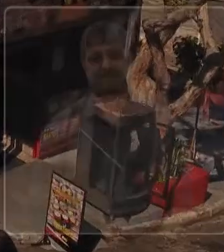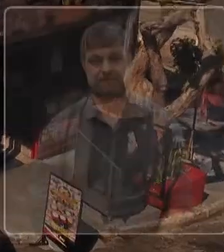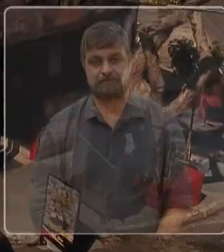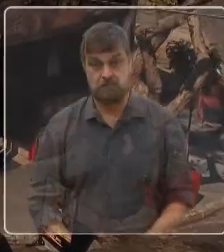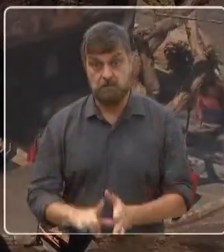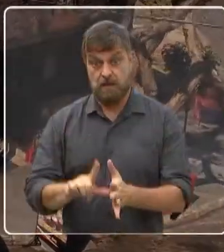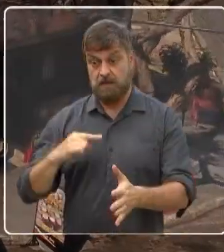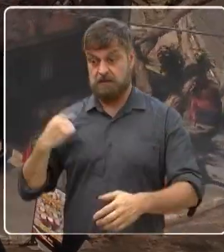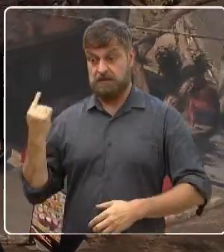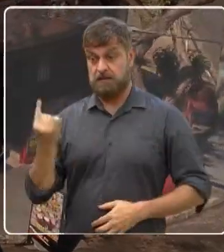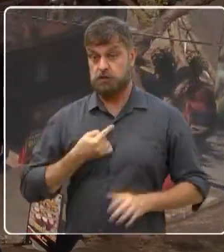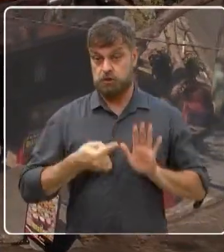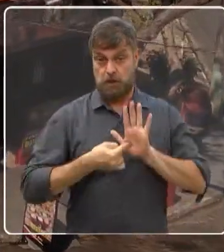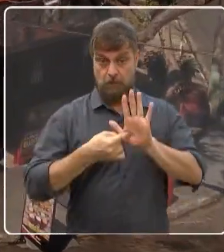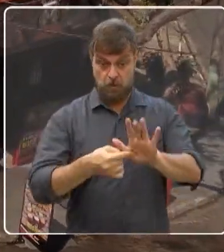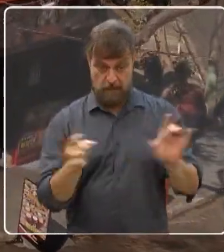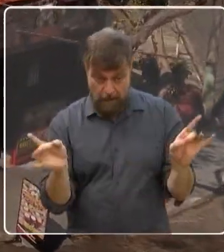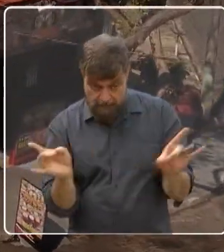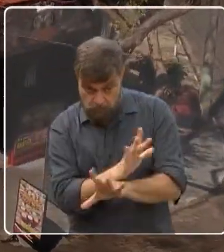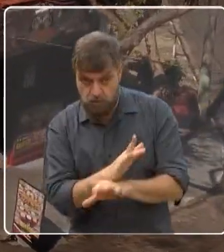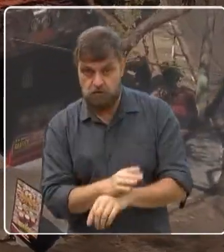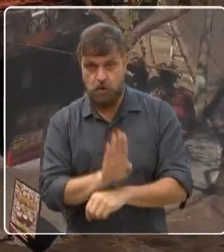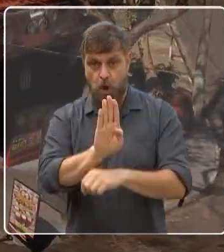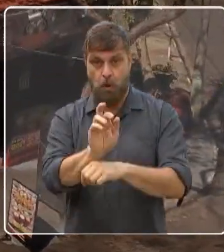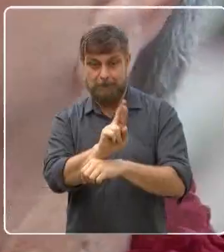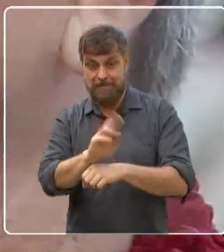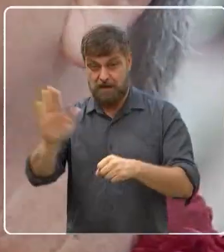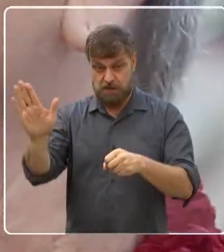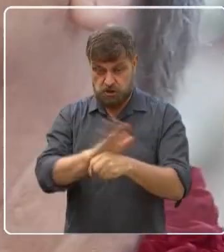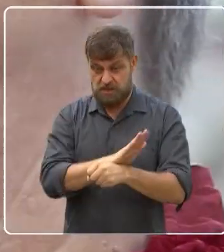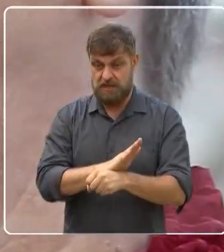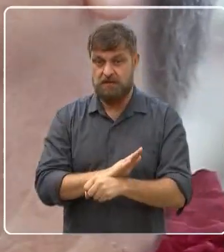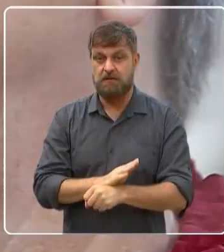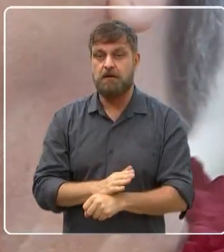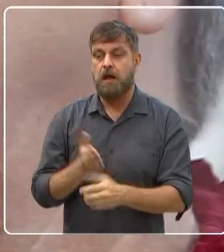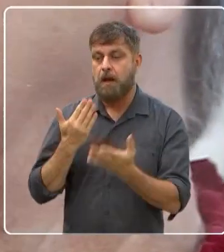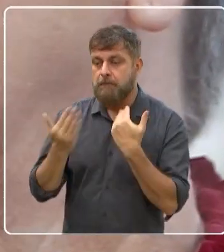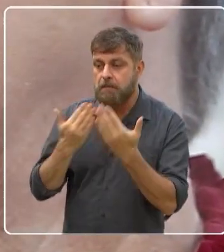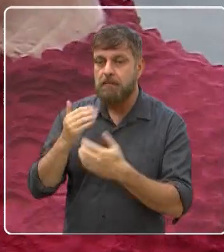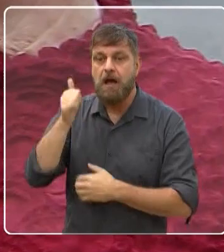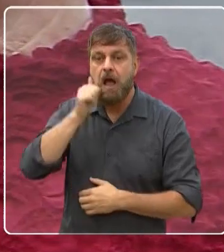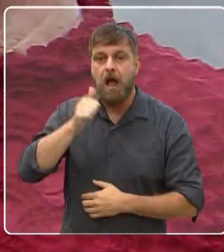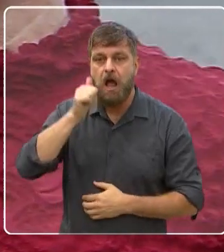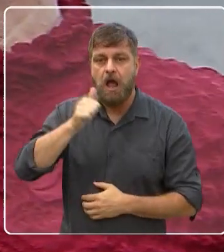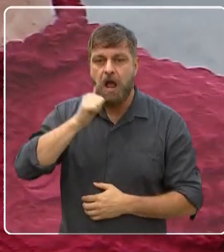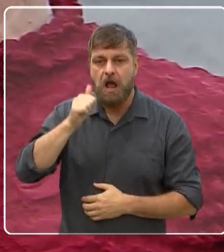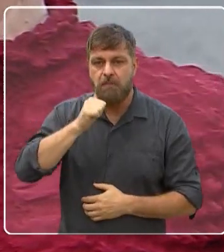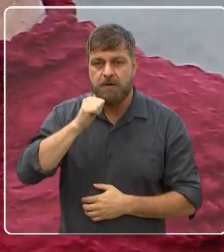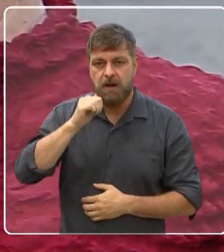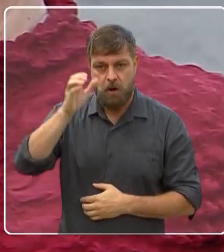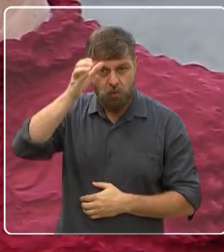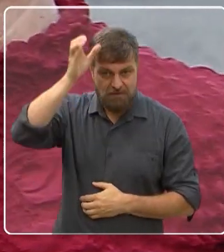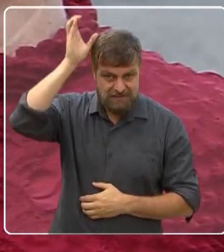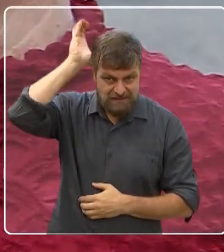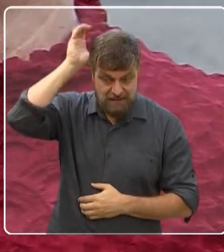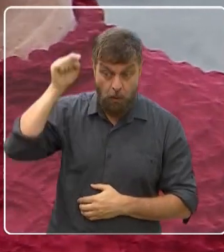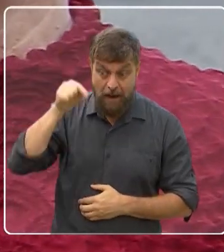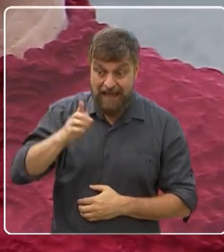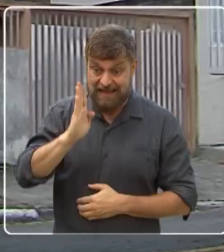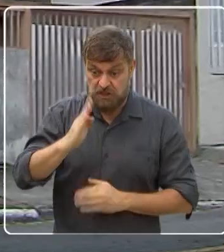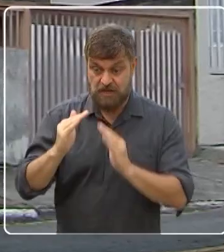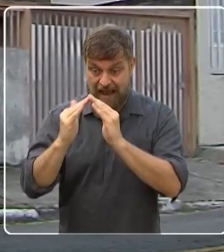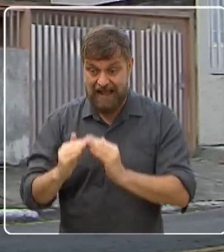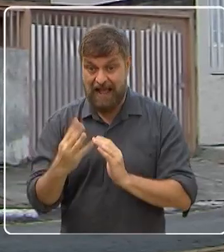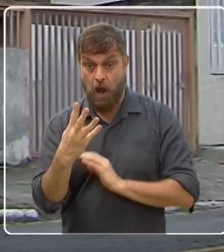E antes de a gente mostrar a comida pronta, o bar cheio e tudo mais, dá tempo de conversar com a Dora Conceição, que mora no Parque Santa Bárbara faz 40